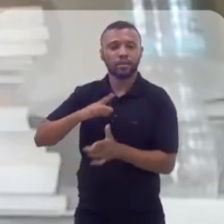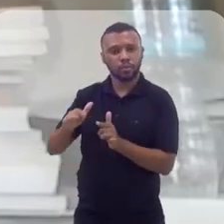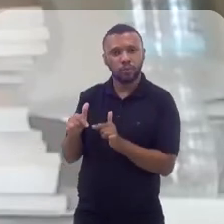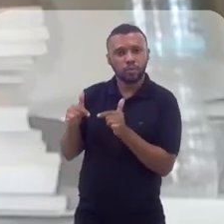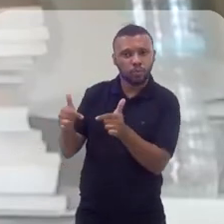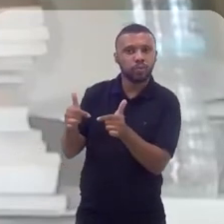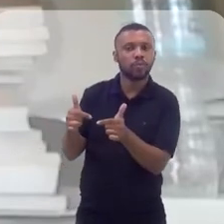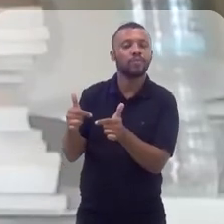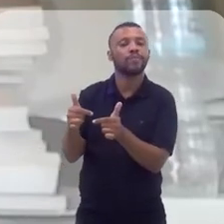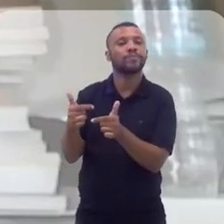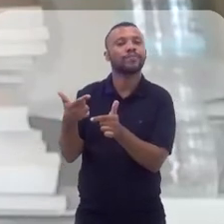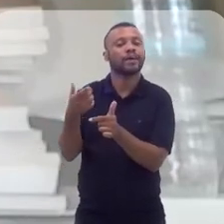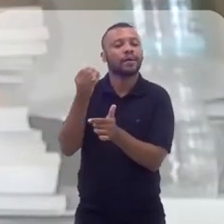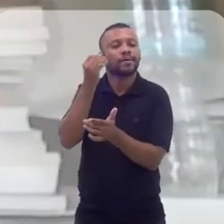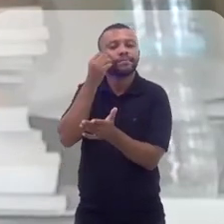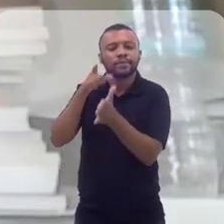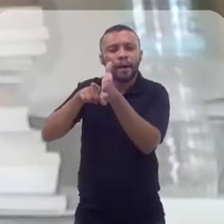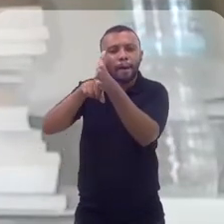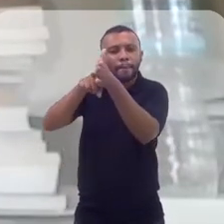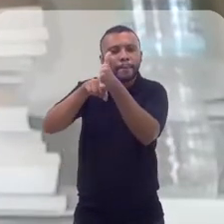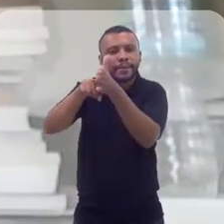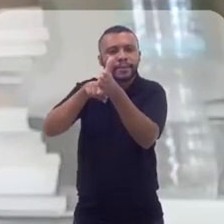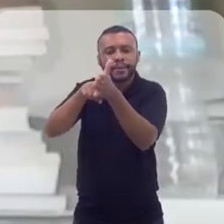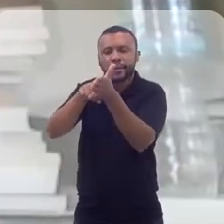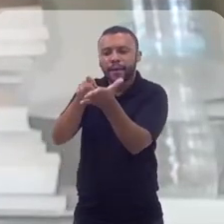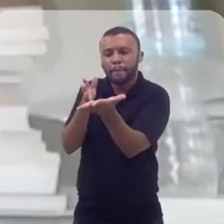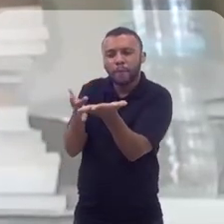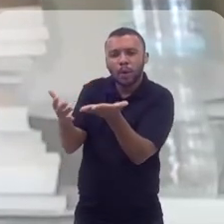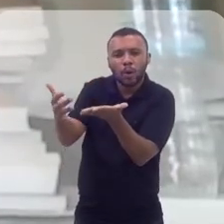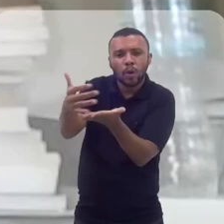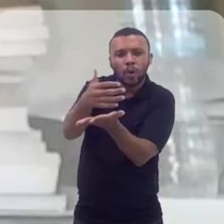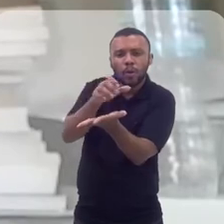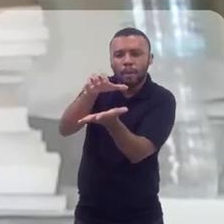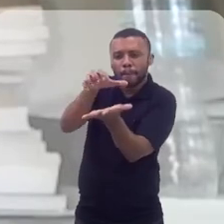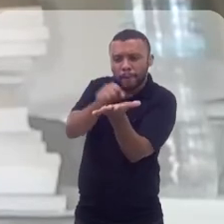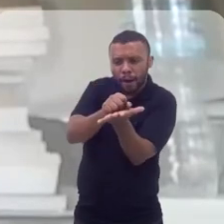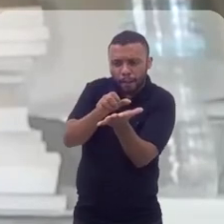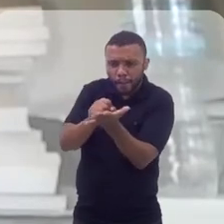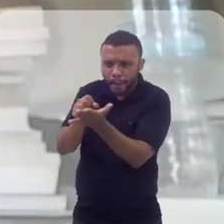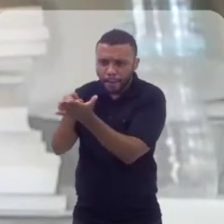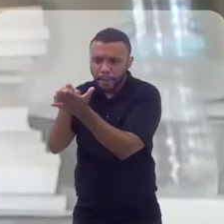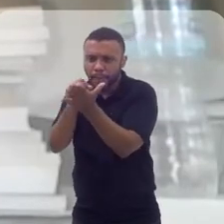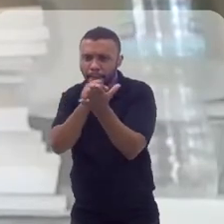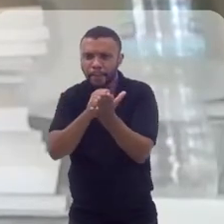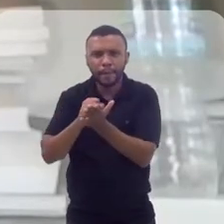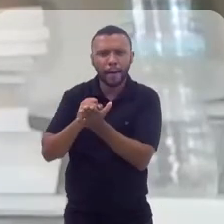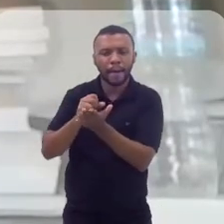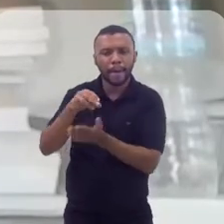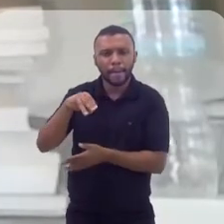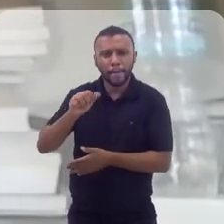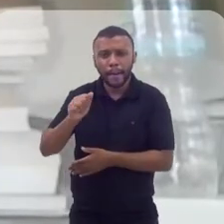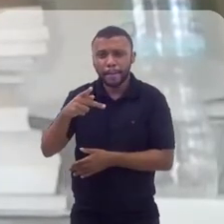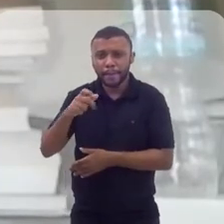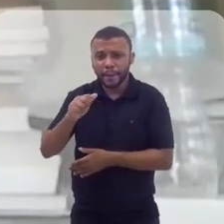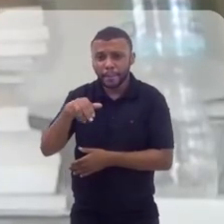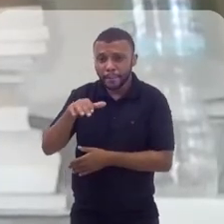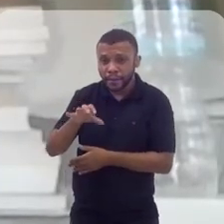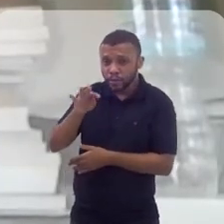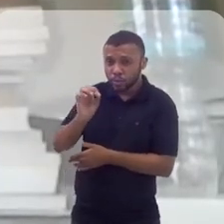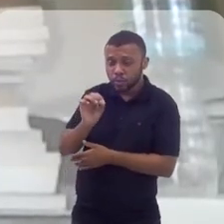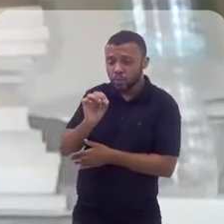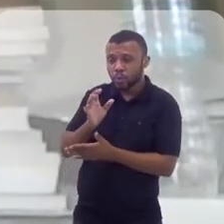conversado com a Secretaria de Desenvolvimento, de fazer o mapeamento dos profissionais do carnaval, ambulantes, músicos, toda a esfera que